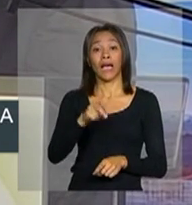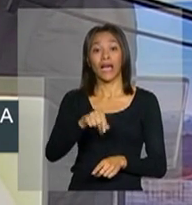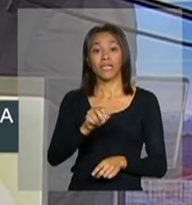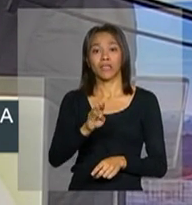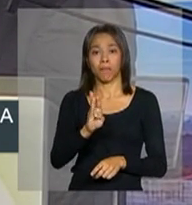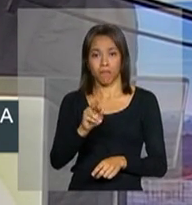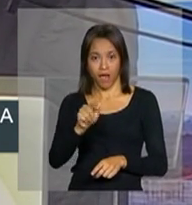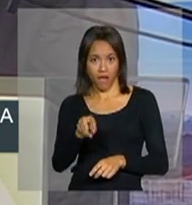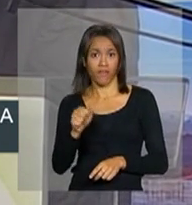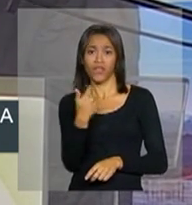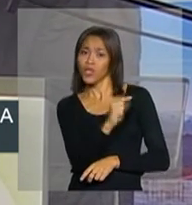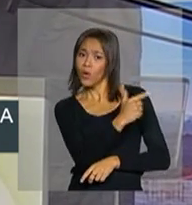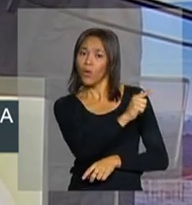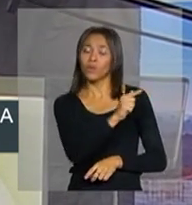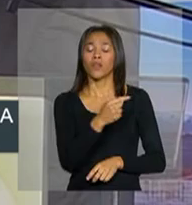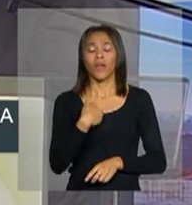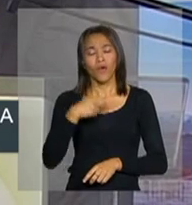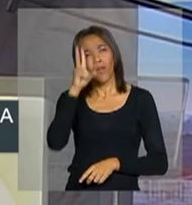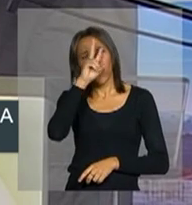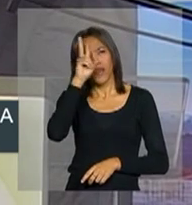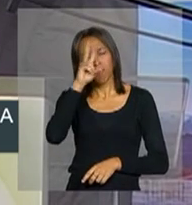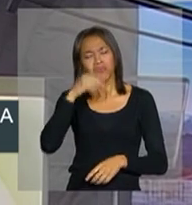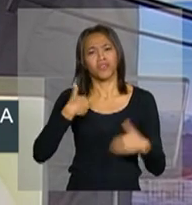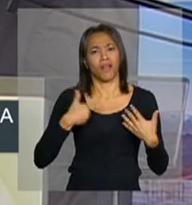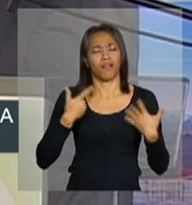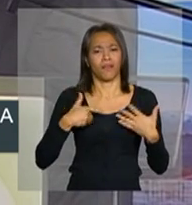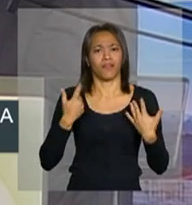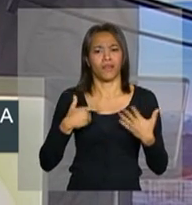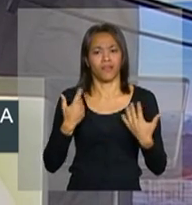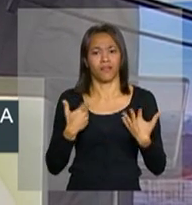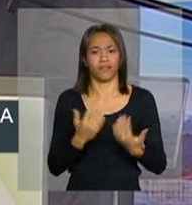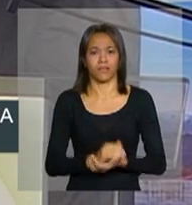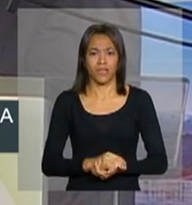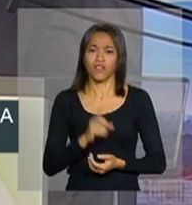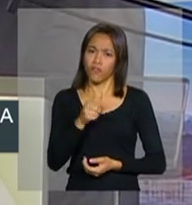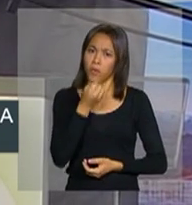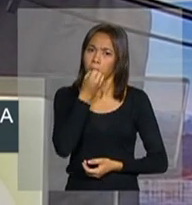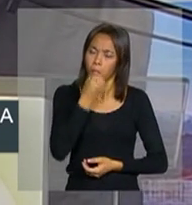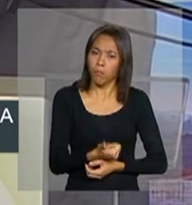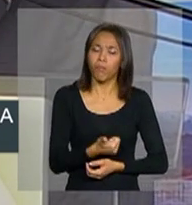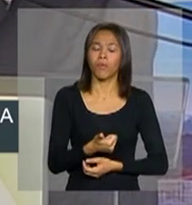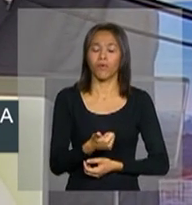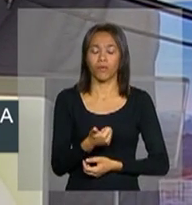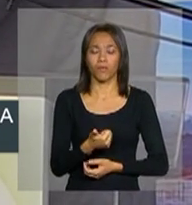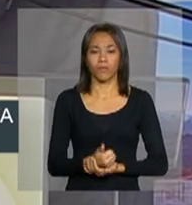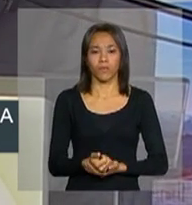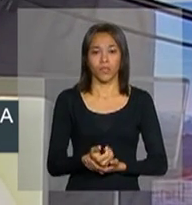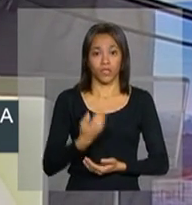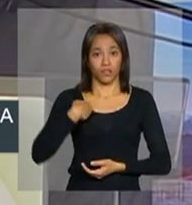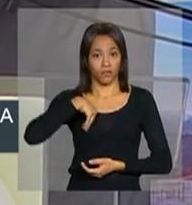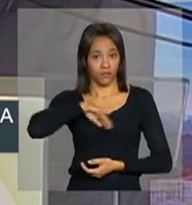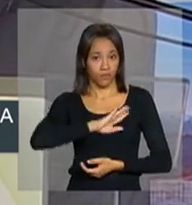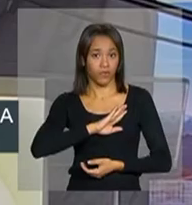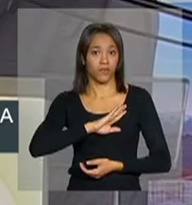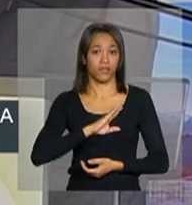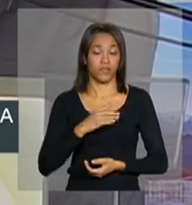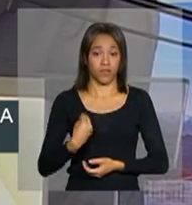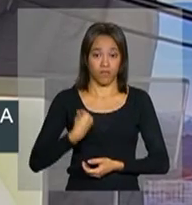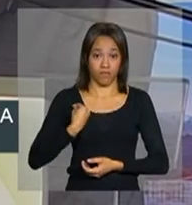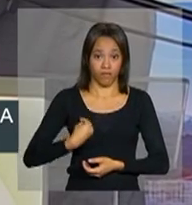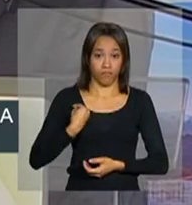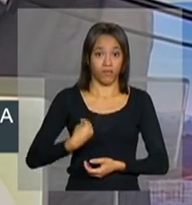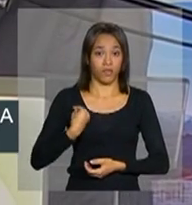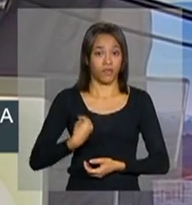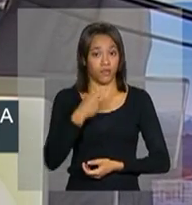É um momento que lembro com muita alegria, que foi um momento altamente positivo, que chegou ao cume com a presença da